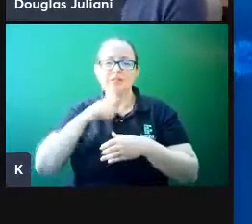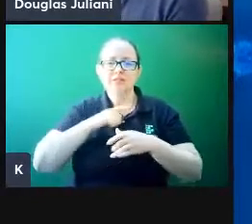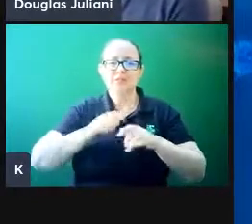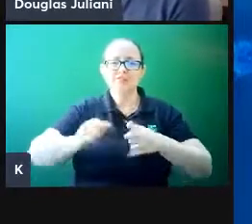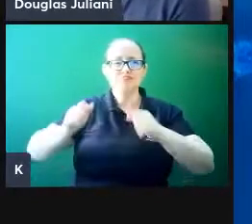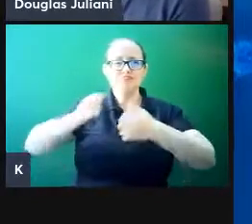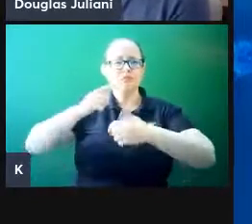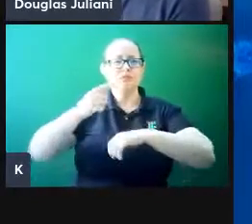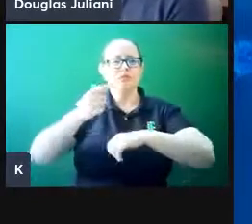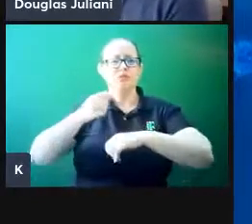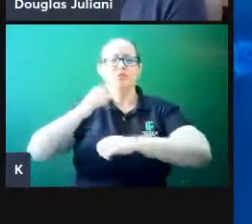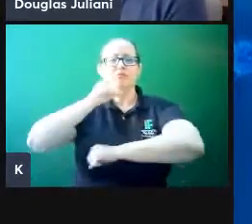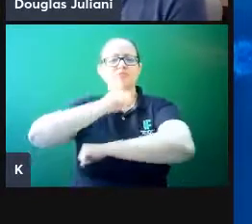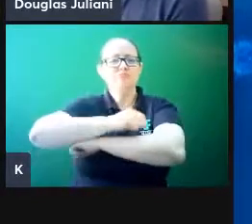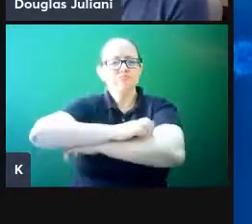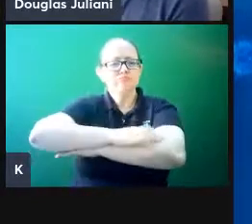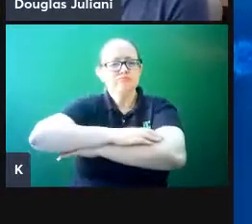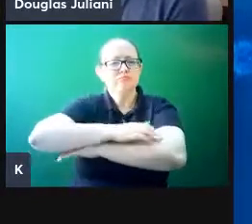sobre o coronavírus.